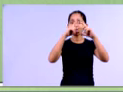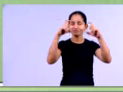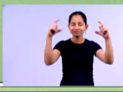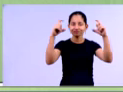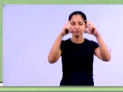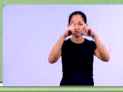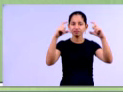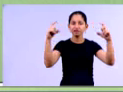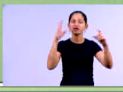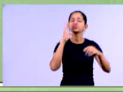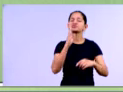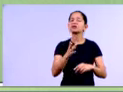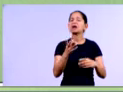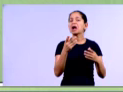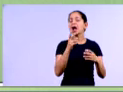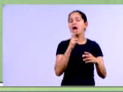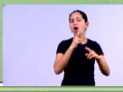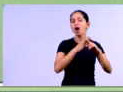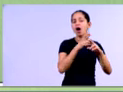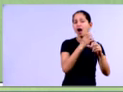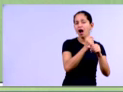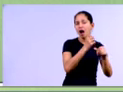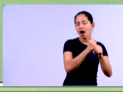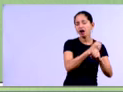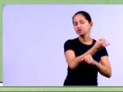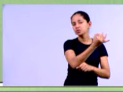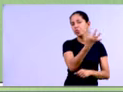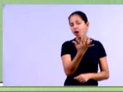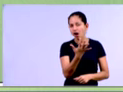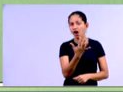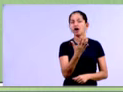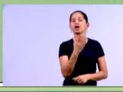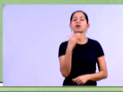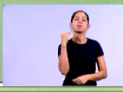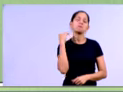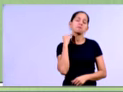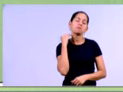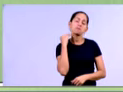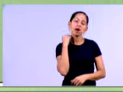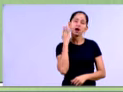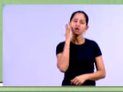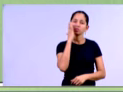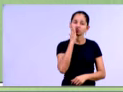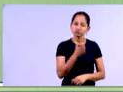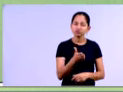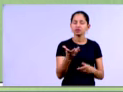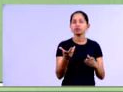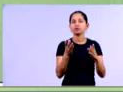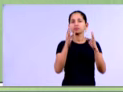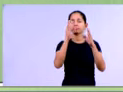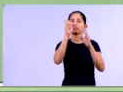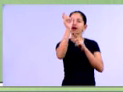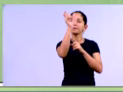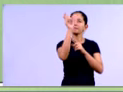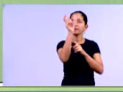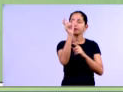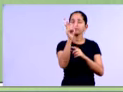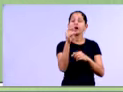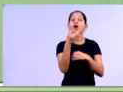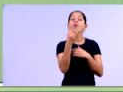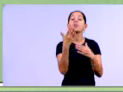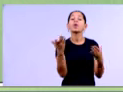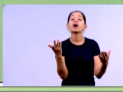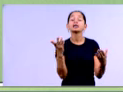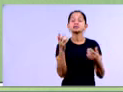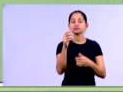né, caixa e bancos pelo total do ativo, encontramos um percentual de 1,27, por exemplo. Aplicações financeiras,